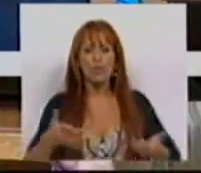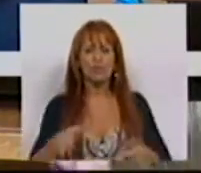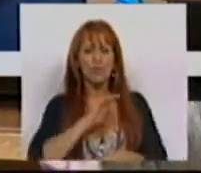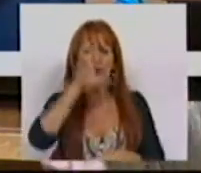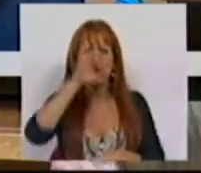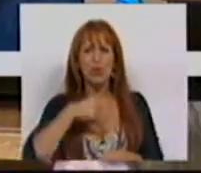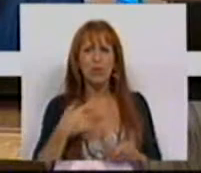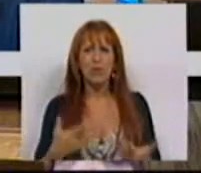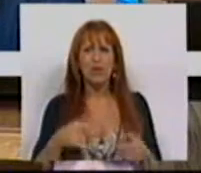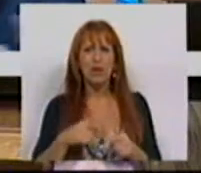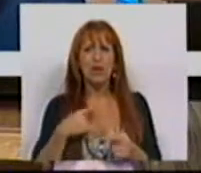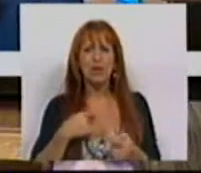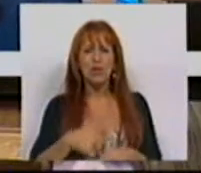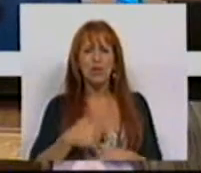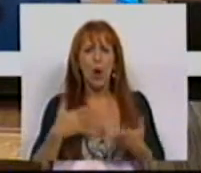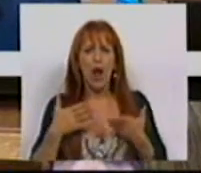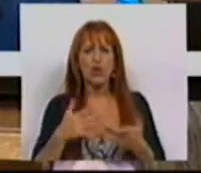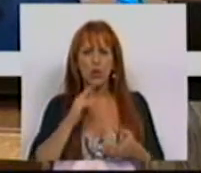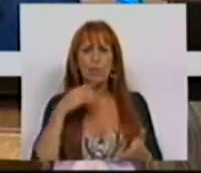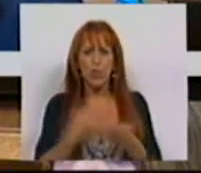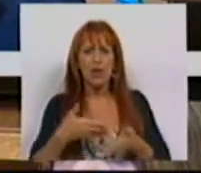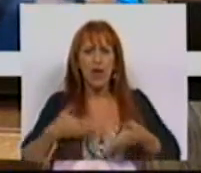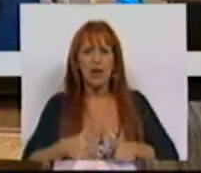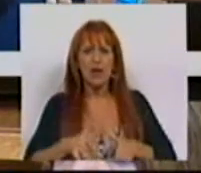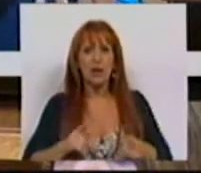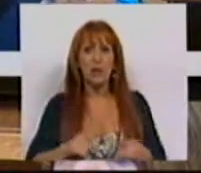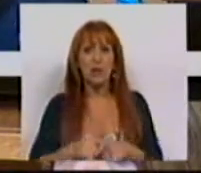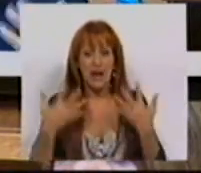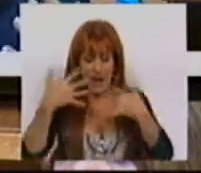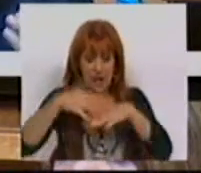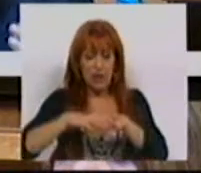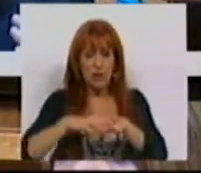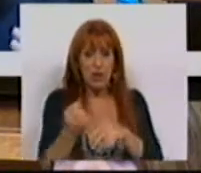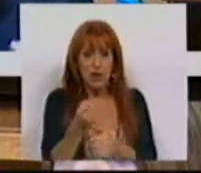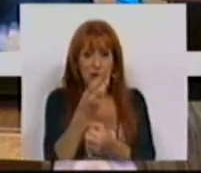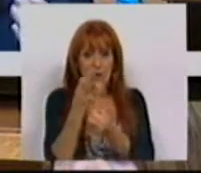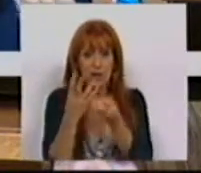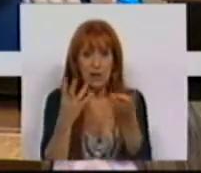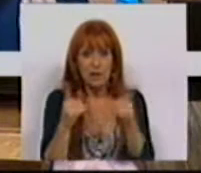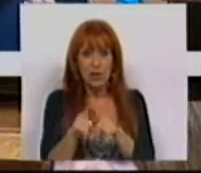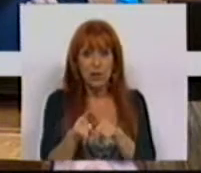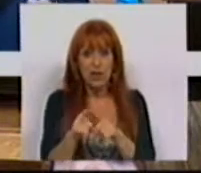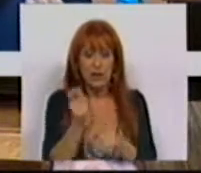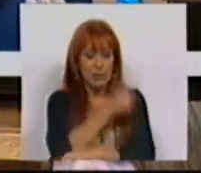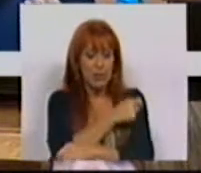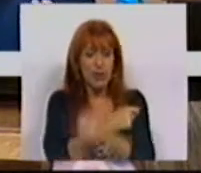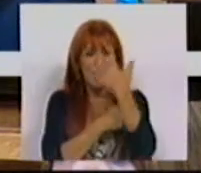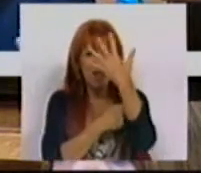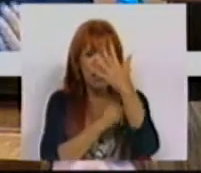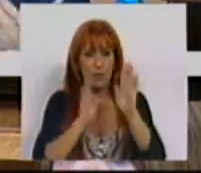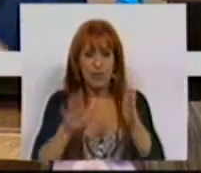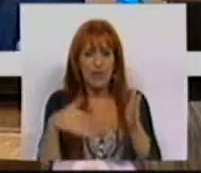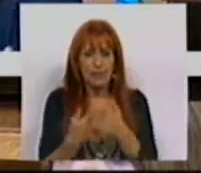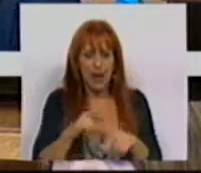Sr. Ministro, eu deixo aqui um grande contributo para a natalidade, é que integre um conjunto de 5 vacinas que têm que ser